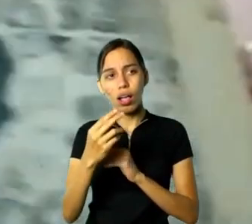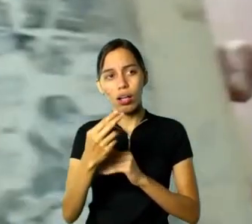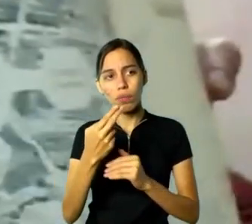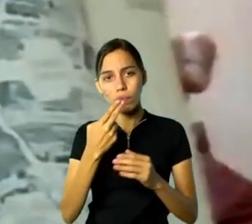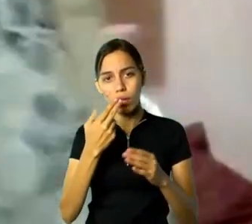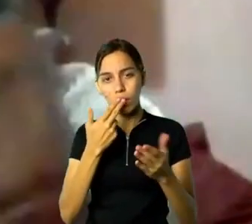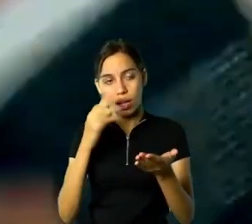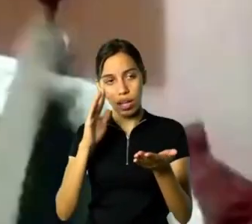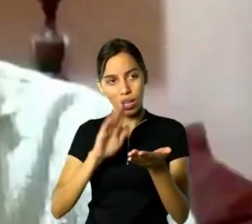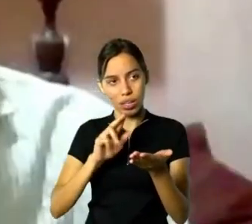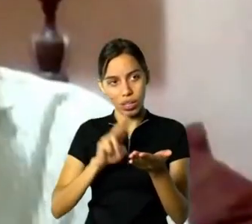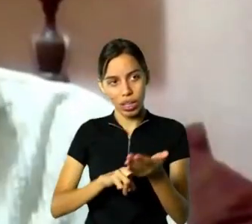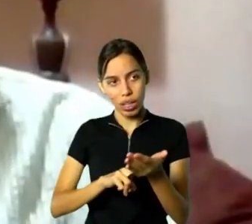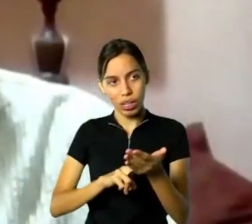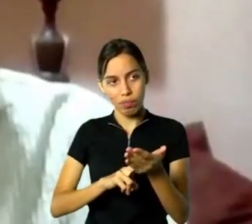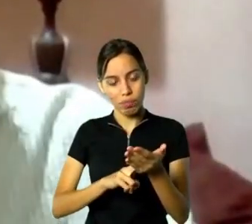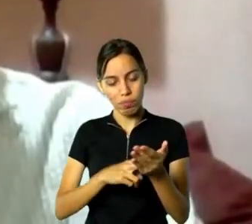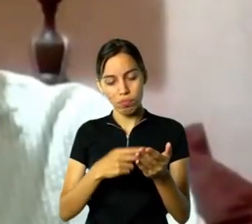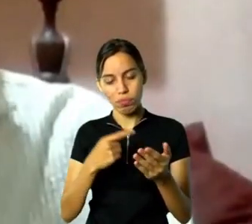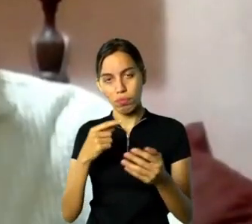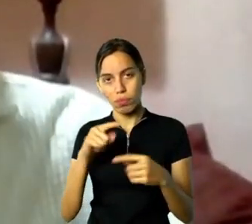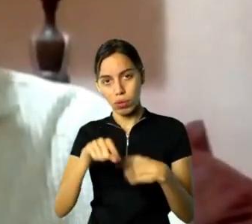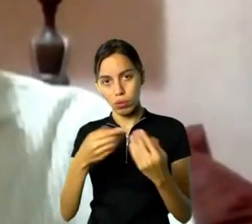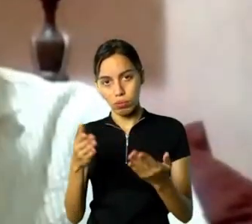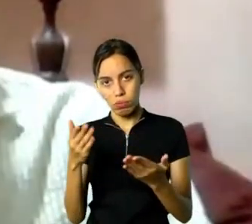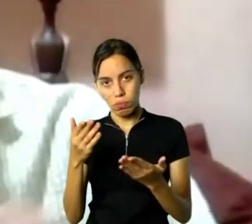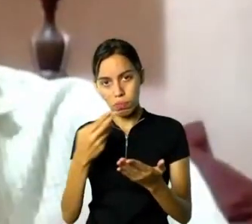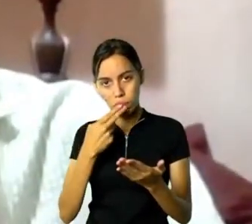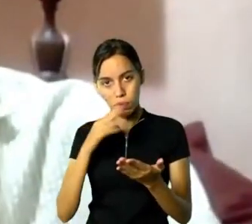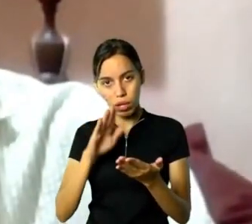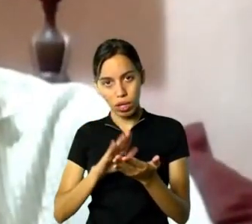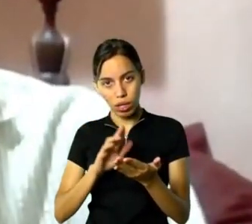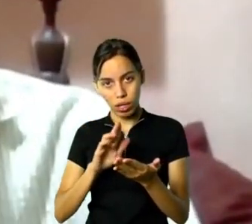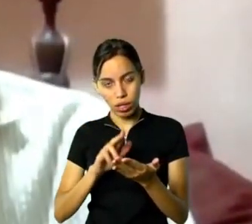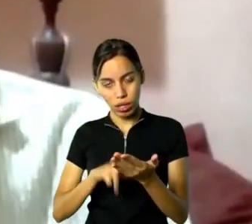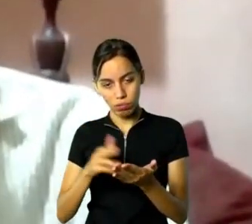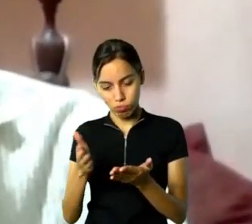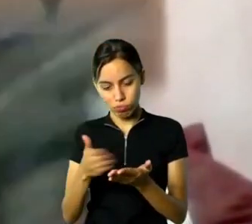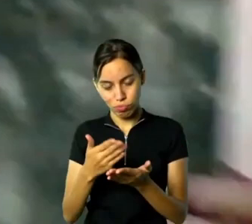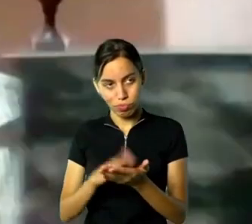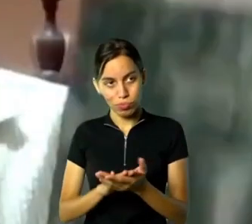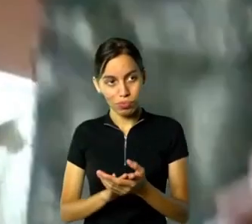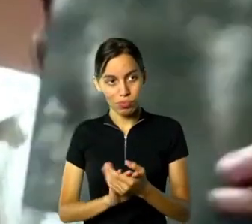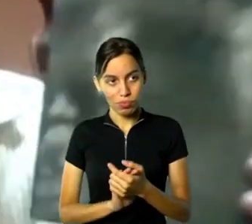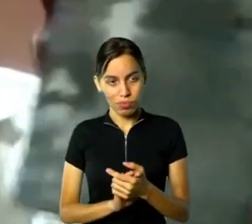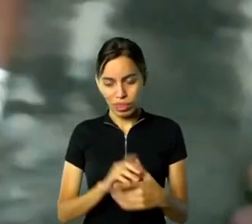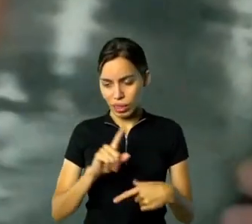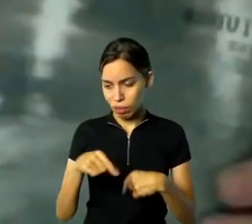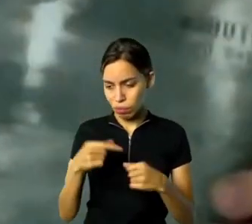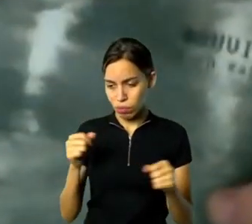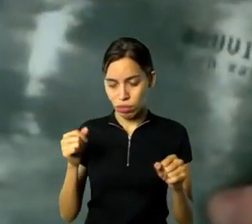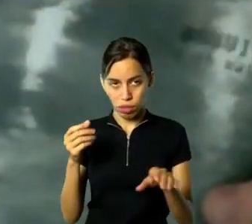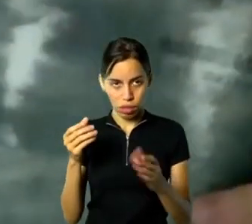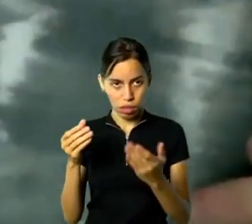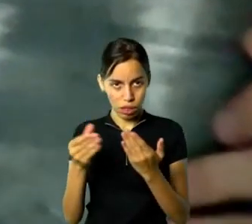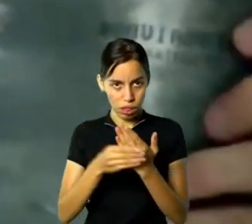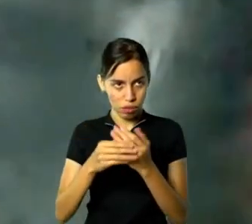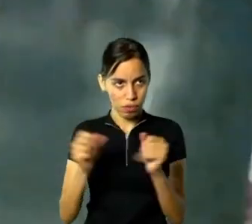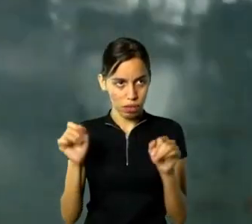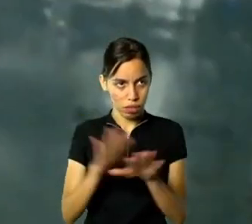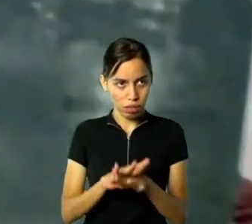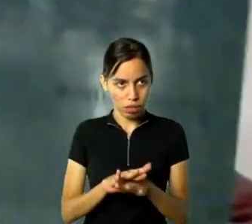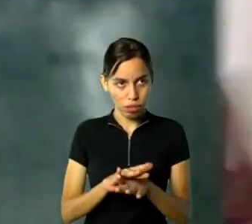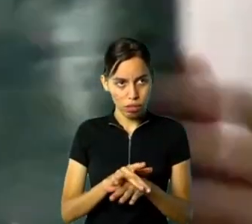ilustração. João segura nas mãos o livro Viaduto Santa Tereza. Quando eu estava terminando de fazer o livro, eu fiz esse O Viaduto,